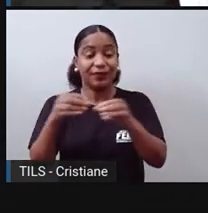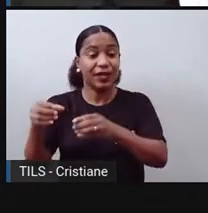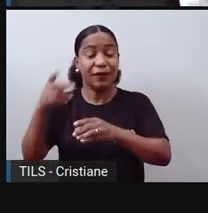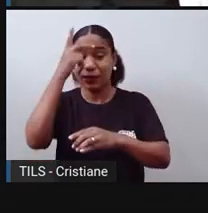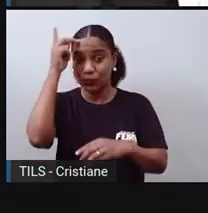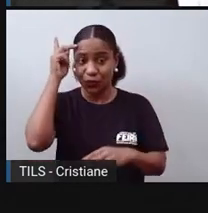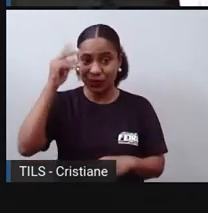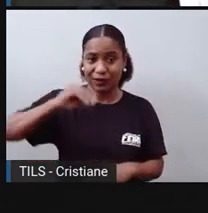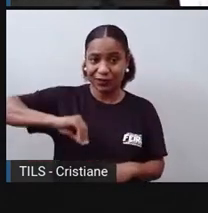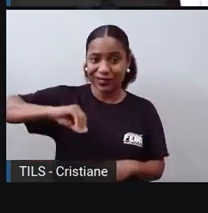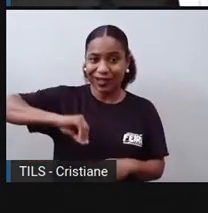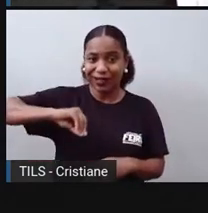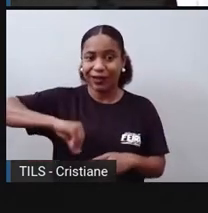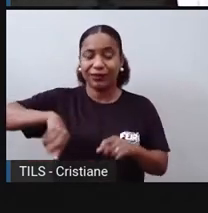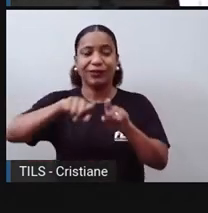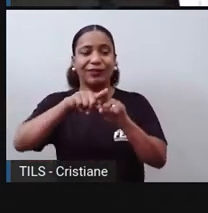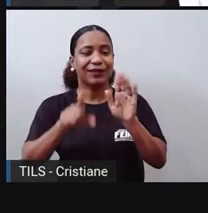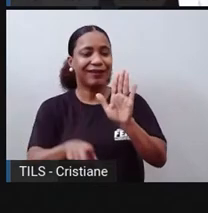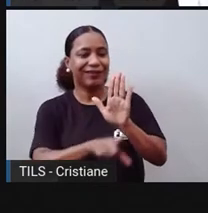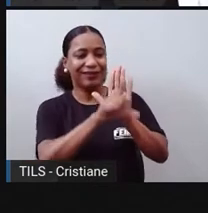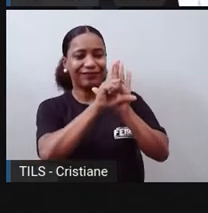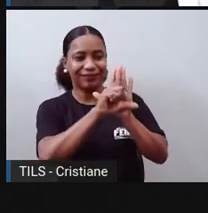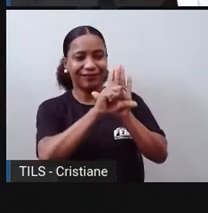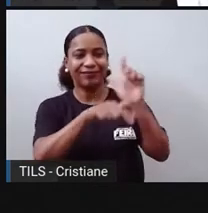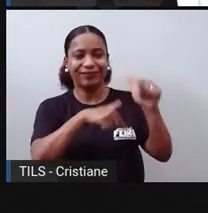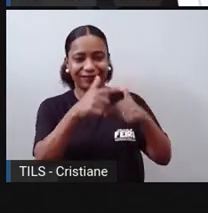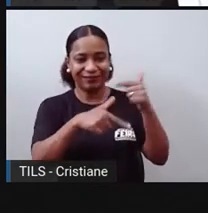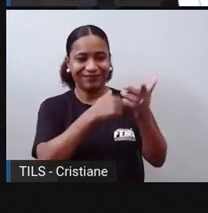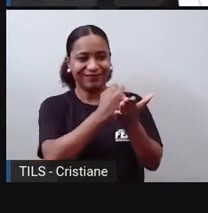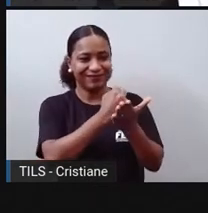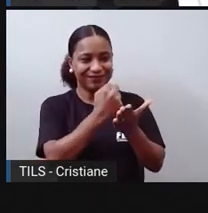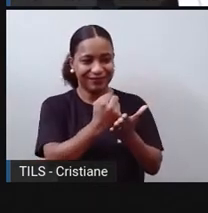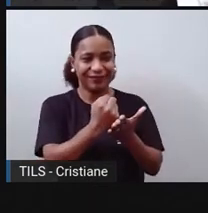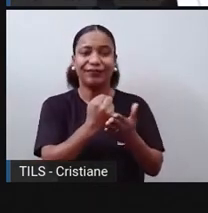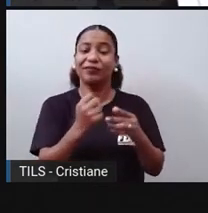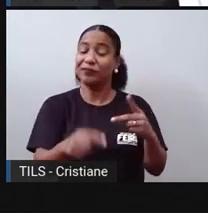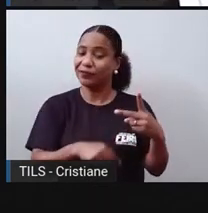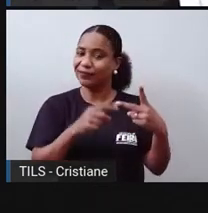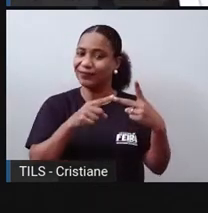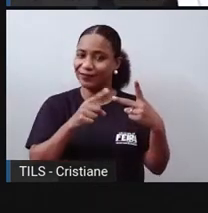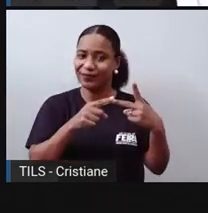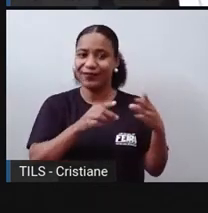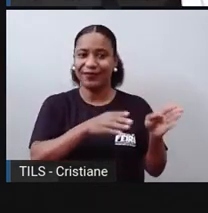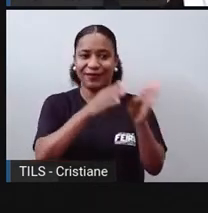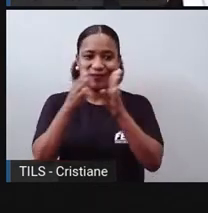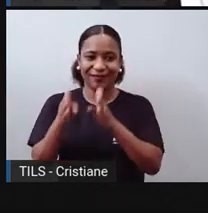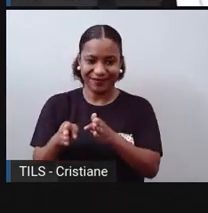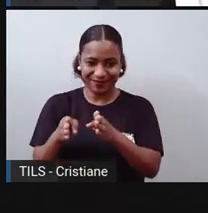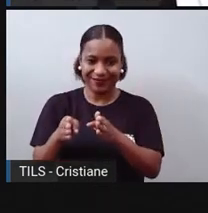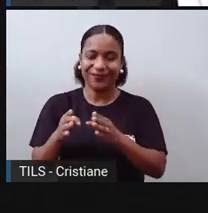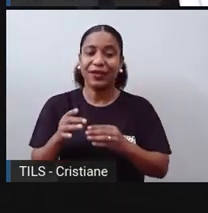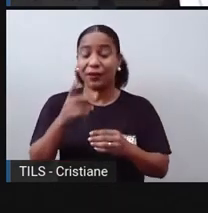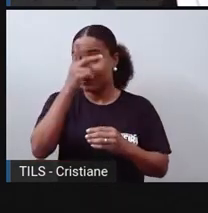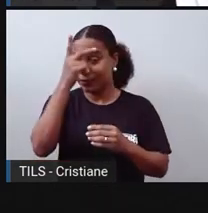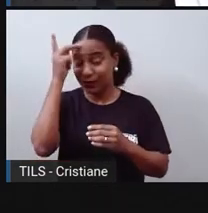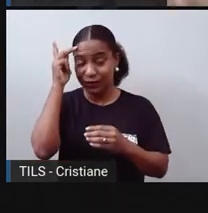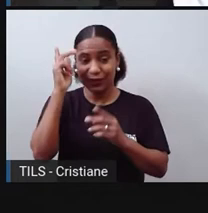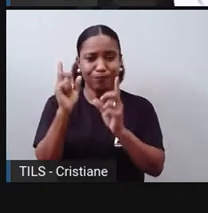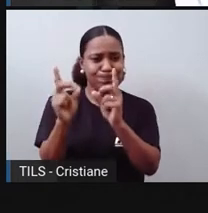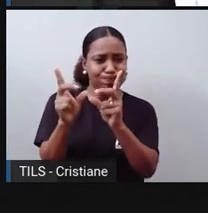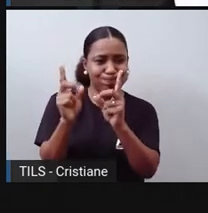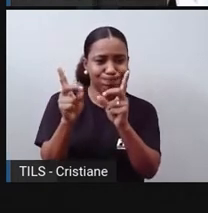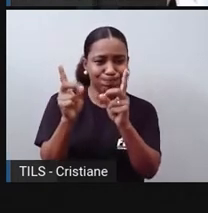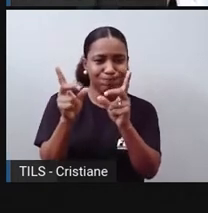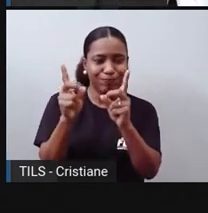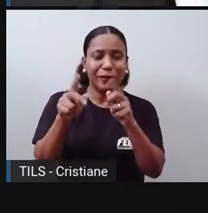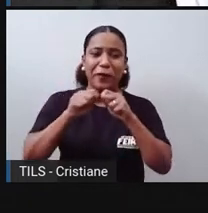Das leis trabalhistas, e acredita-se que esse foi o segundo momento, que aí com essa produção, fez com que boa parte desses produtos, eles se